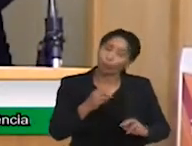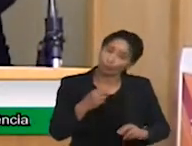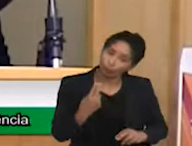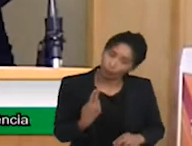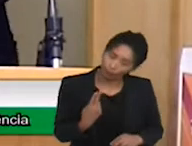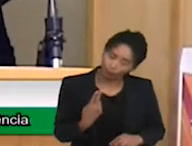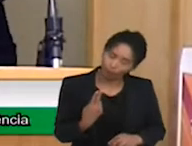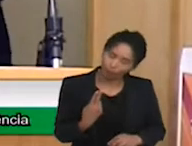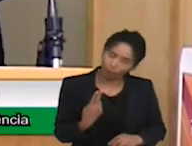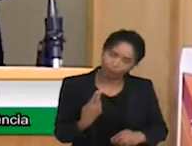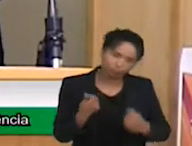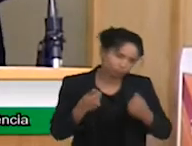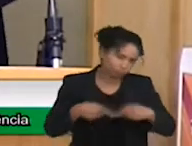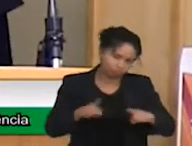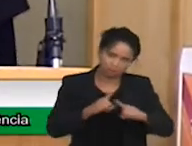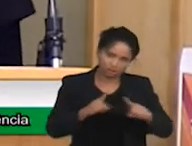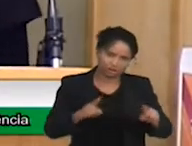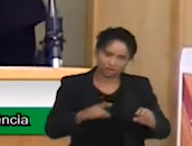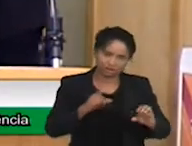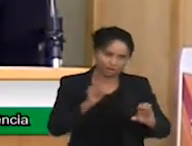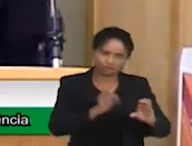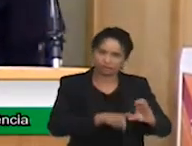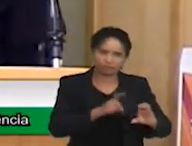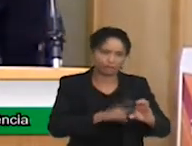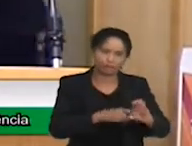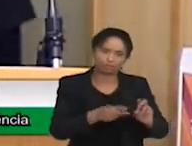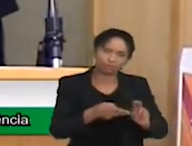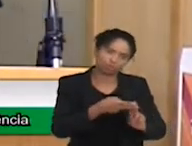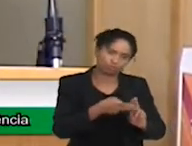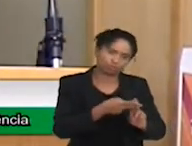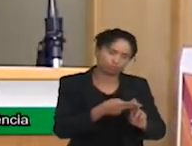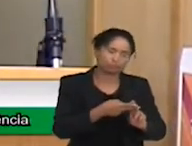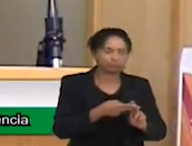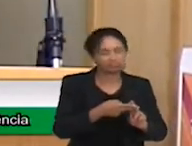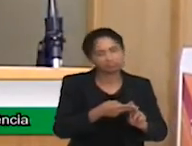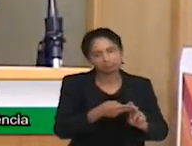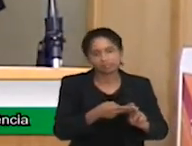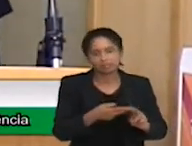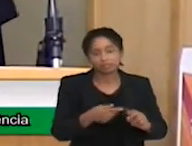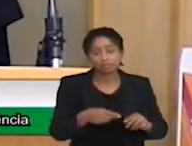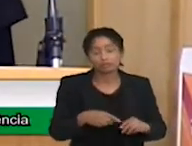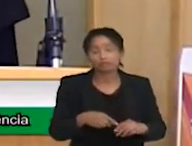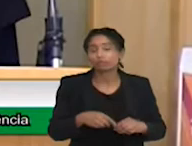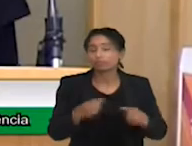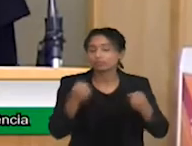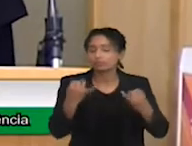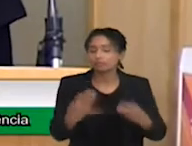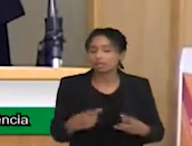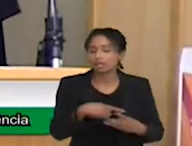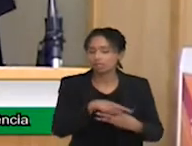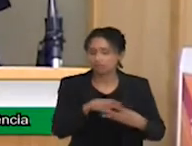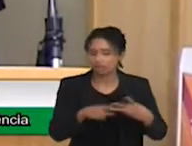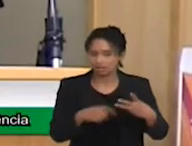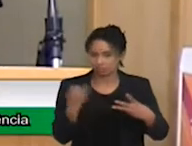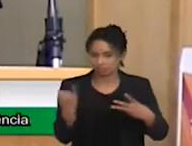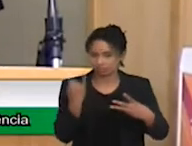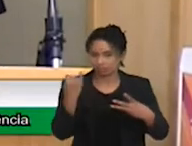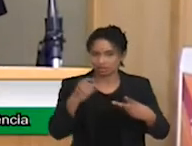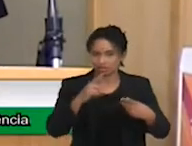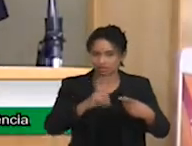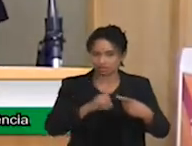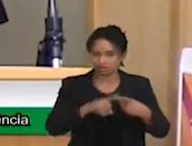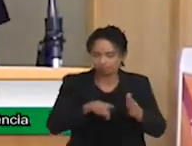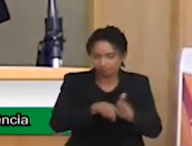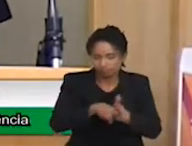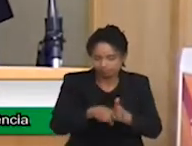especialmente para quem depende do serviço público. Eu vou falar aqui de três palavrinhas muito importantes hoje, que é diagnóstico,